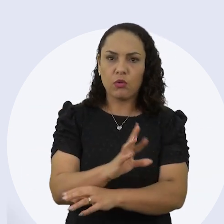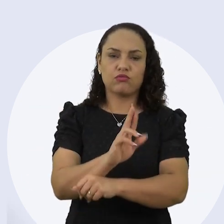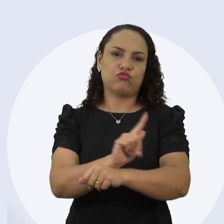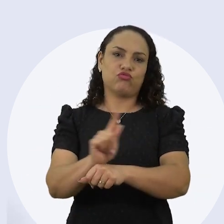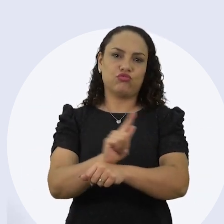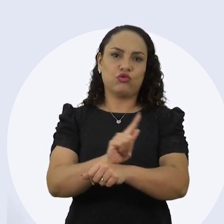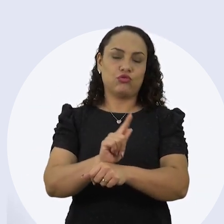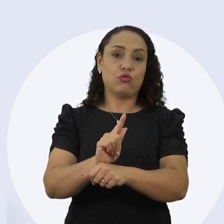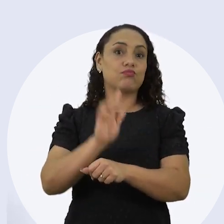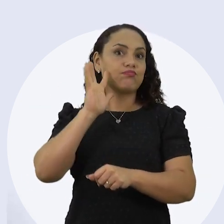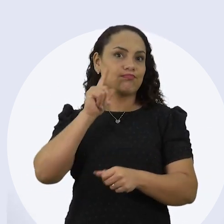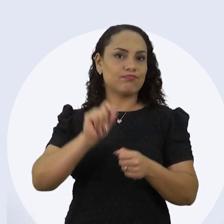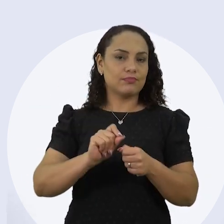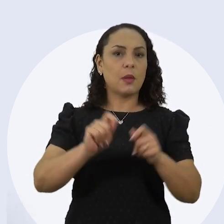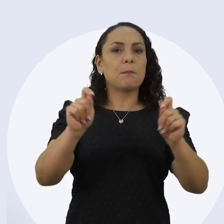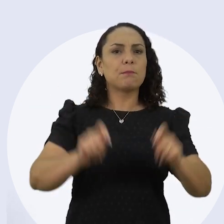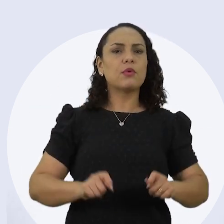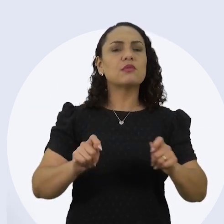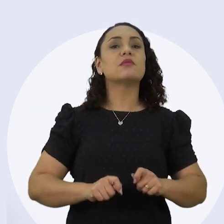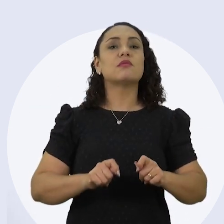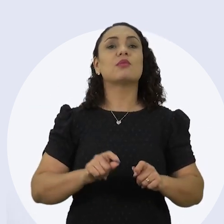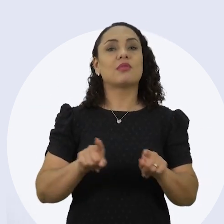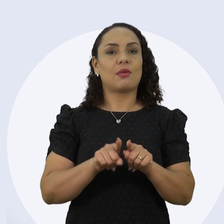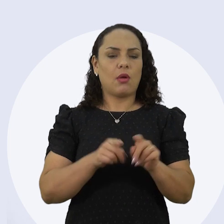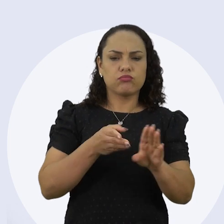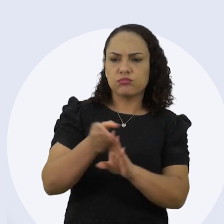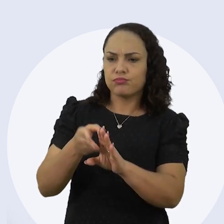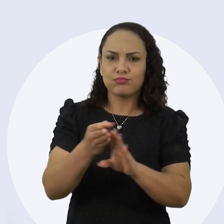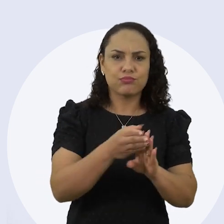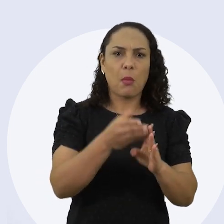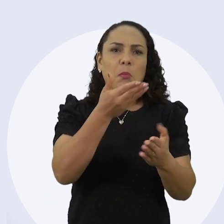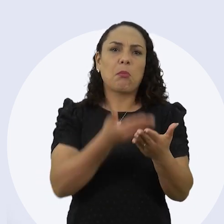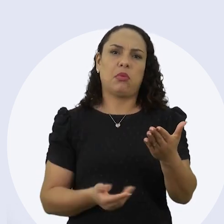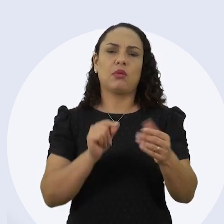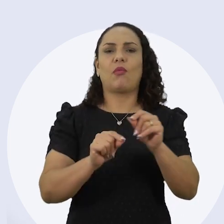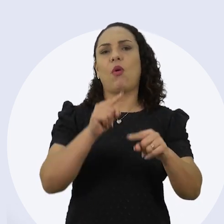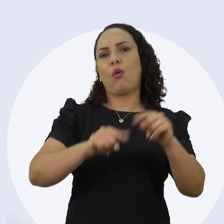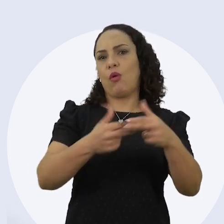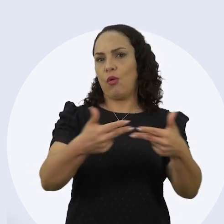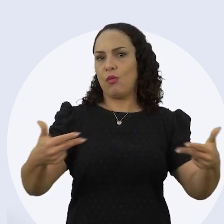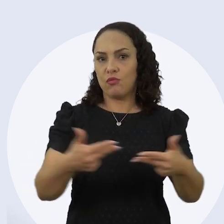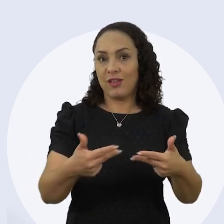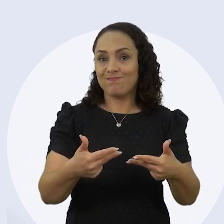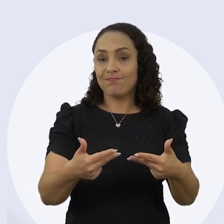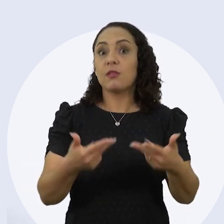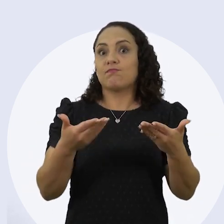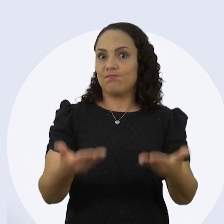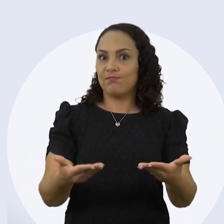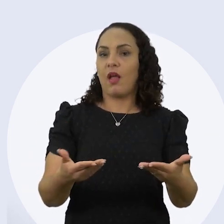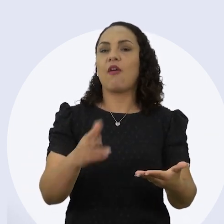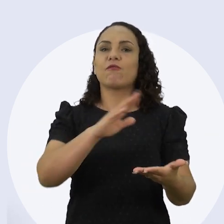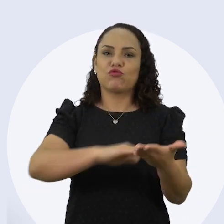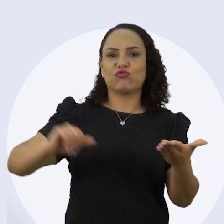gestor. Pode ocorrer também de a recomendação perder-se o objeto. Nesse caso, ela